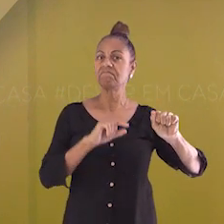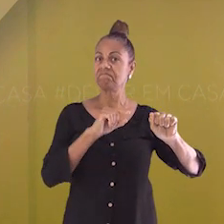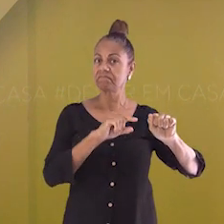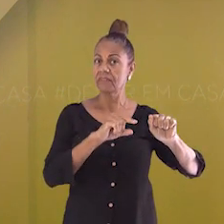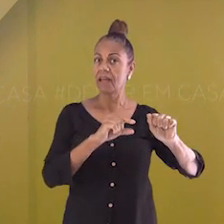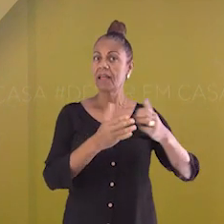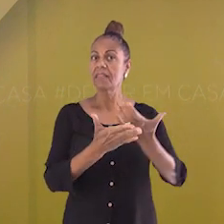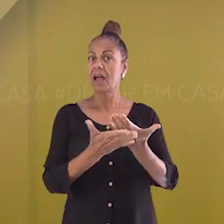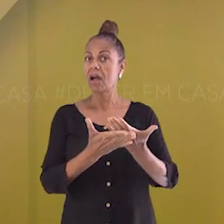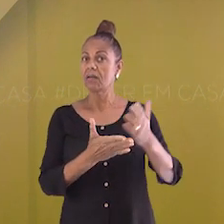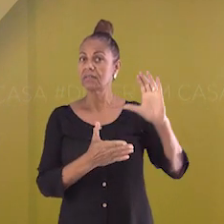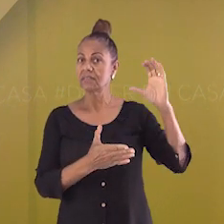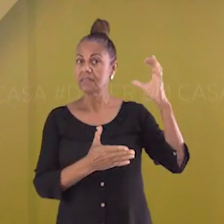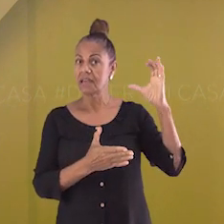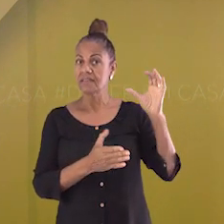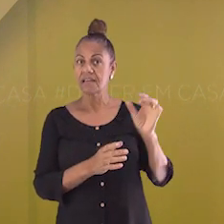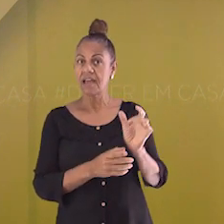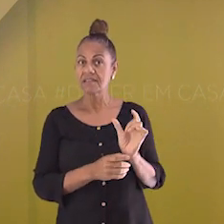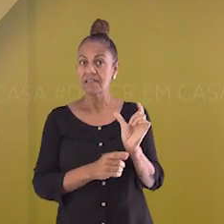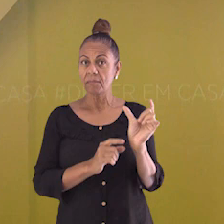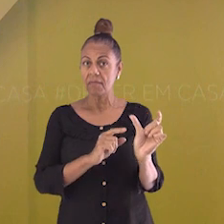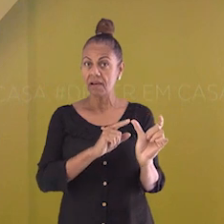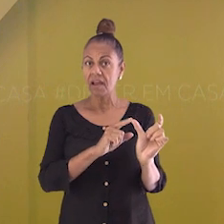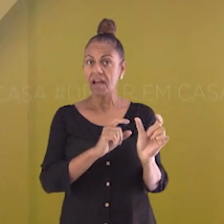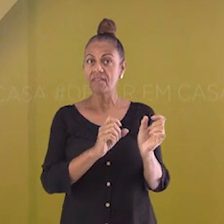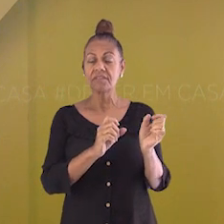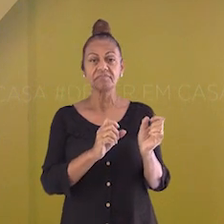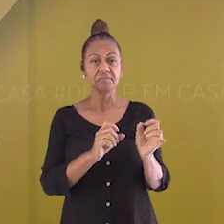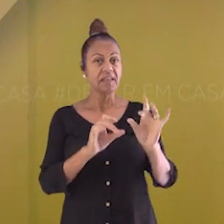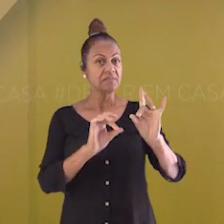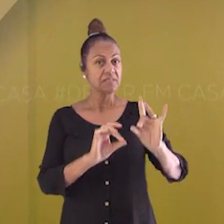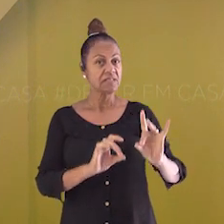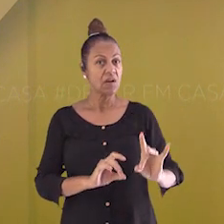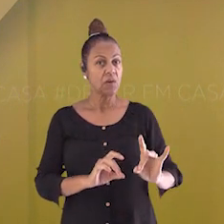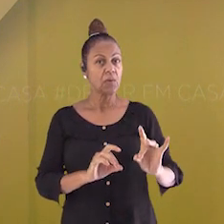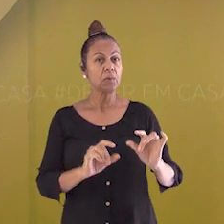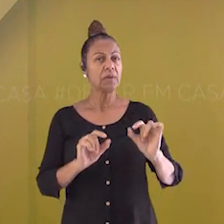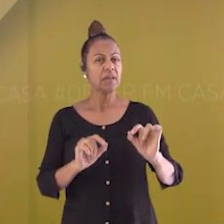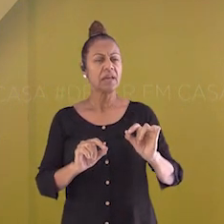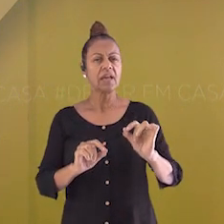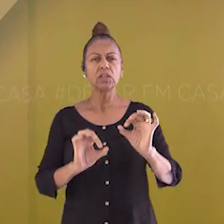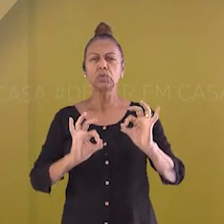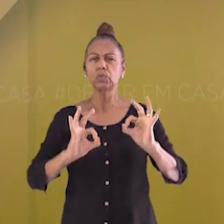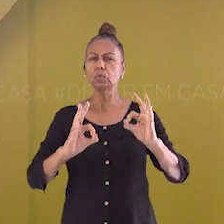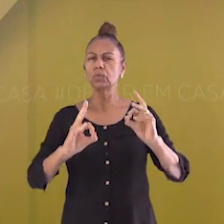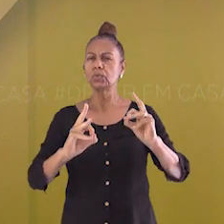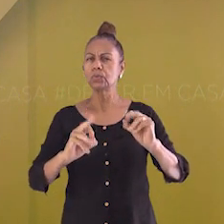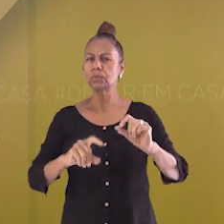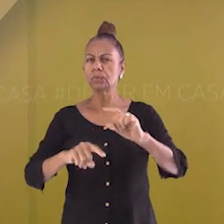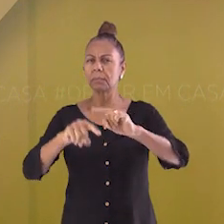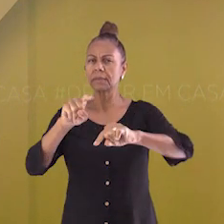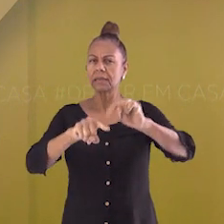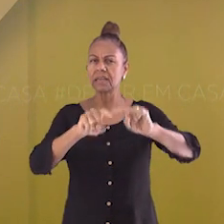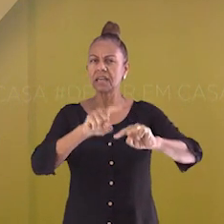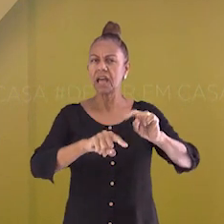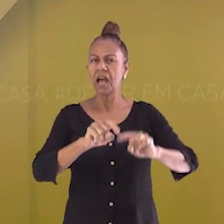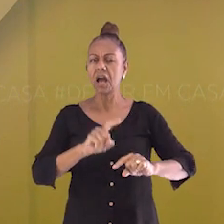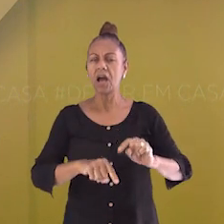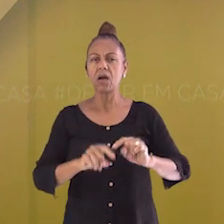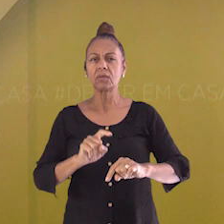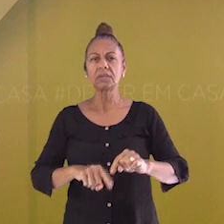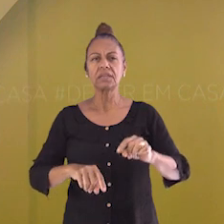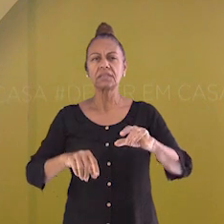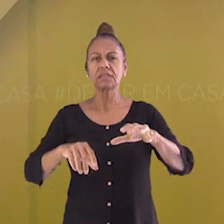significado específico. Matéria é tudo aquilo que existe e que ocupa um lugar no espaço.